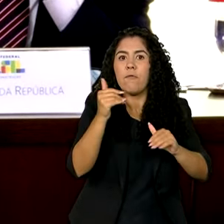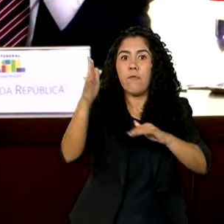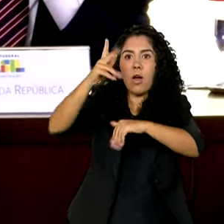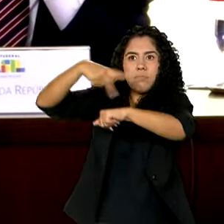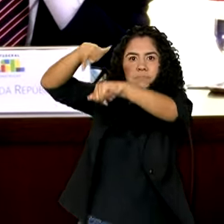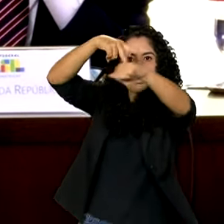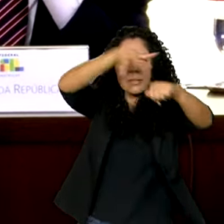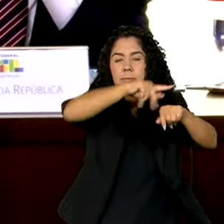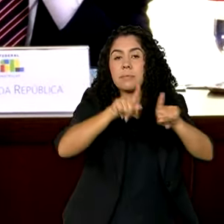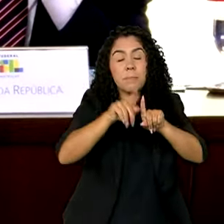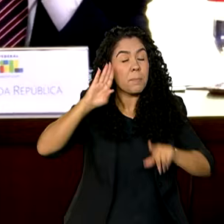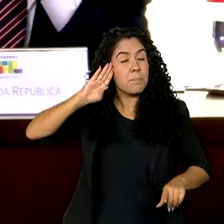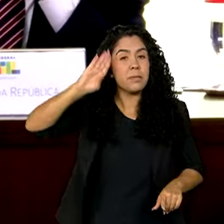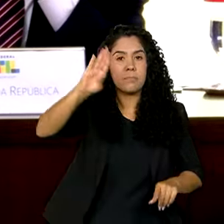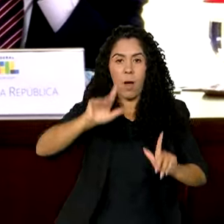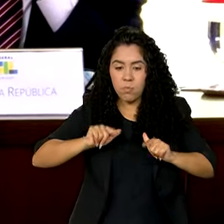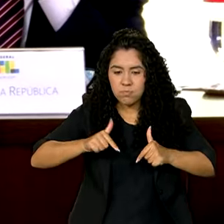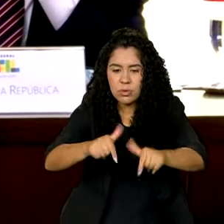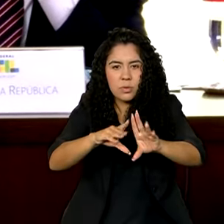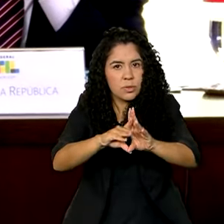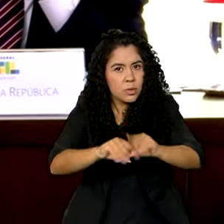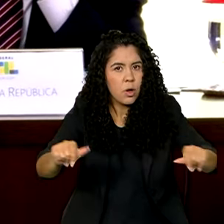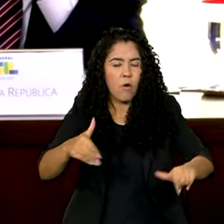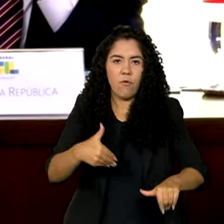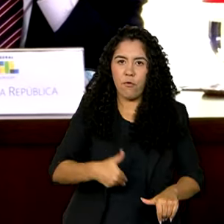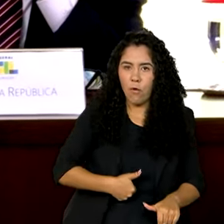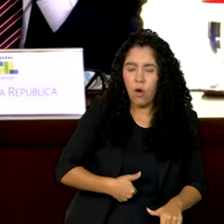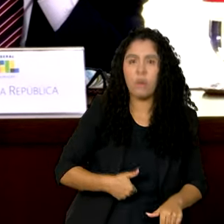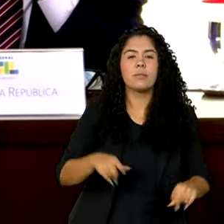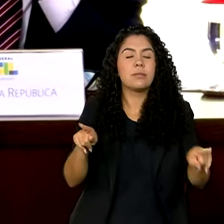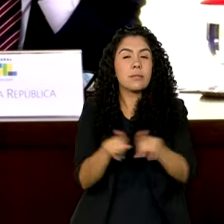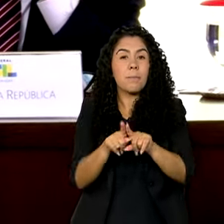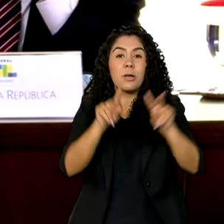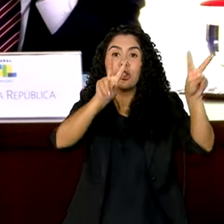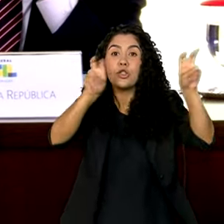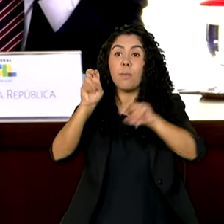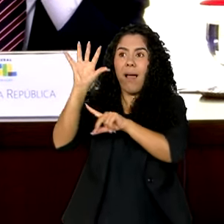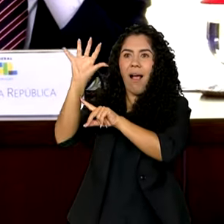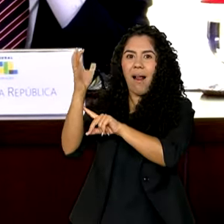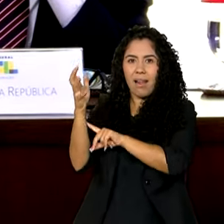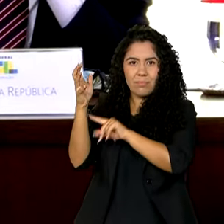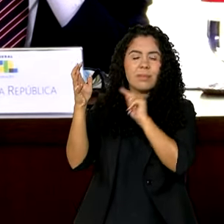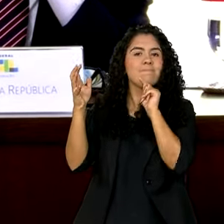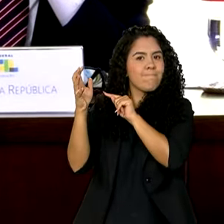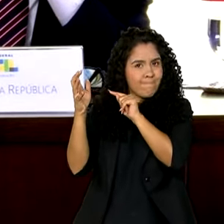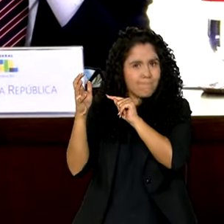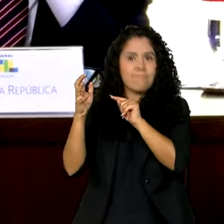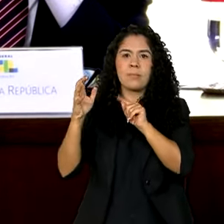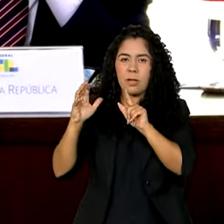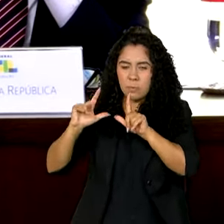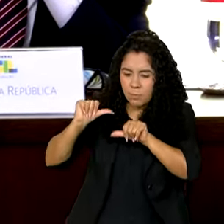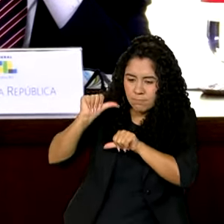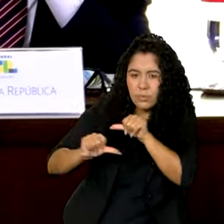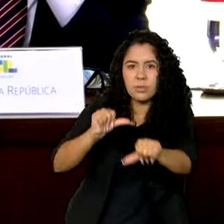principalmente combater a fome e a questão do clima, combate às mudanças climáticas. Obrigado. Obrigado.